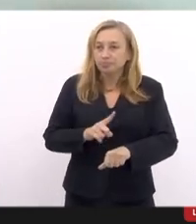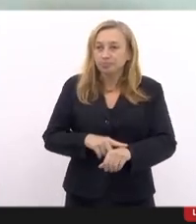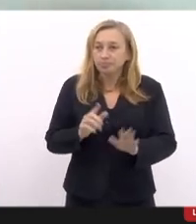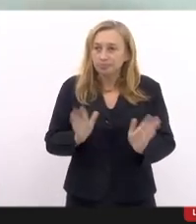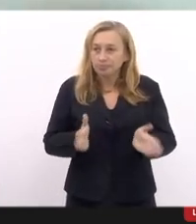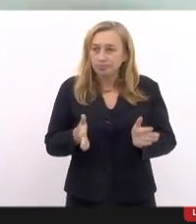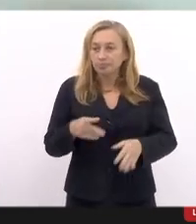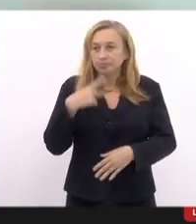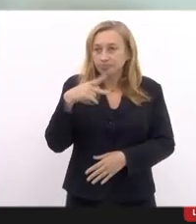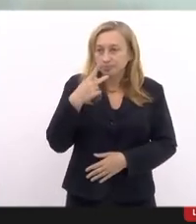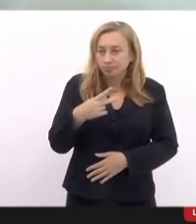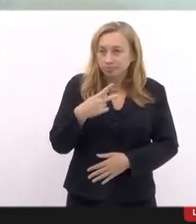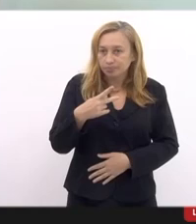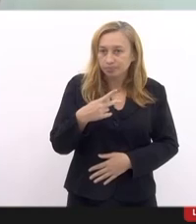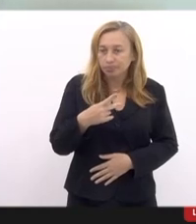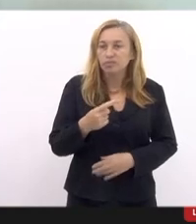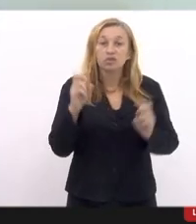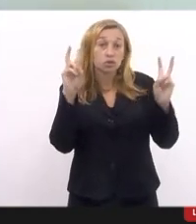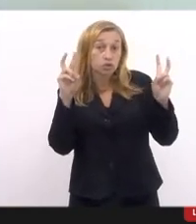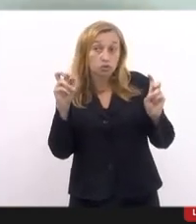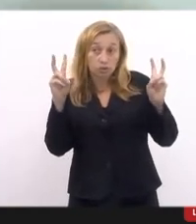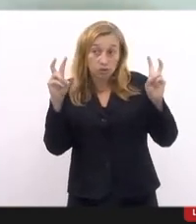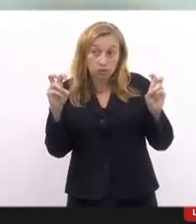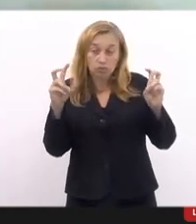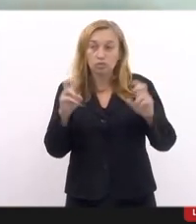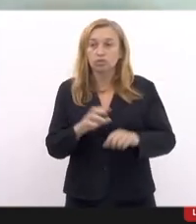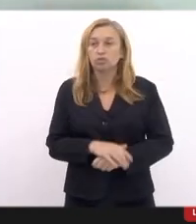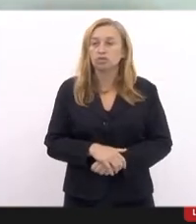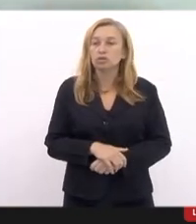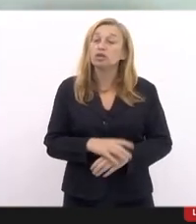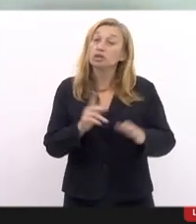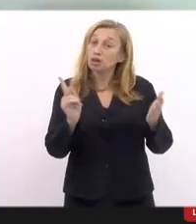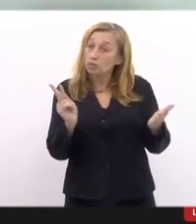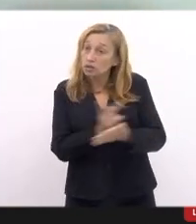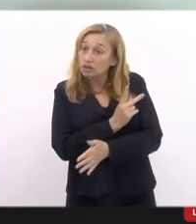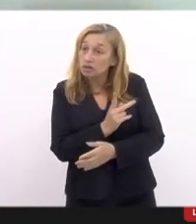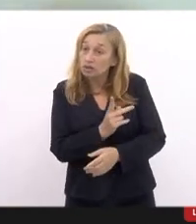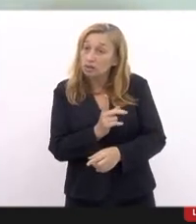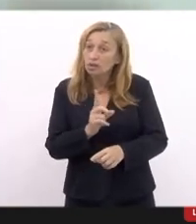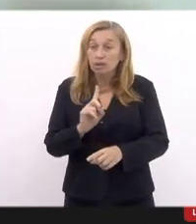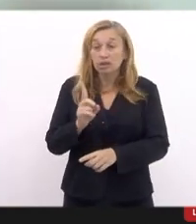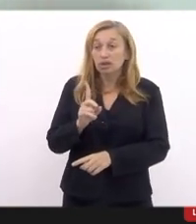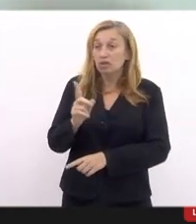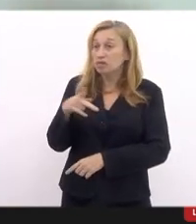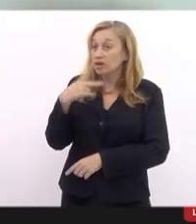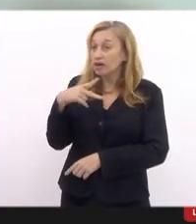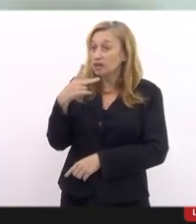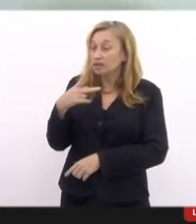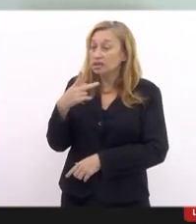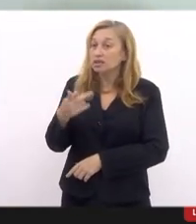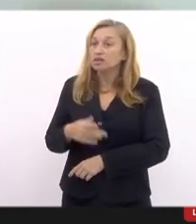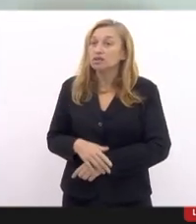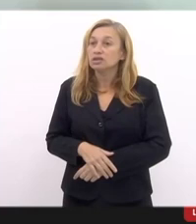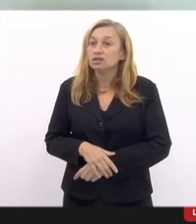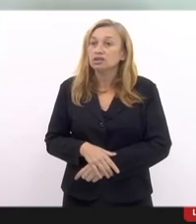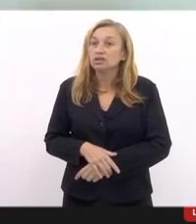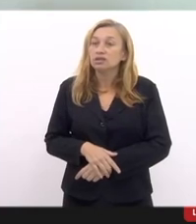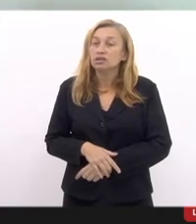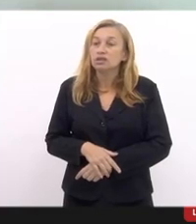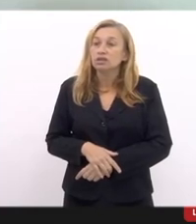comentando de uma situação pontual que aconteceu e nós não estamos comentando de uma